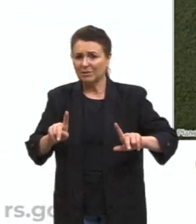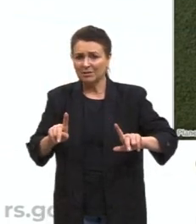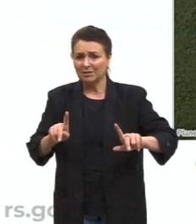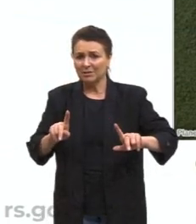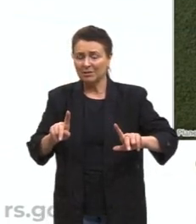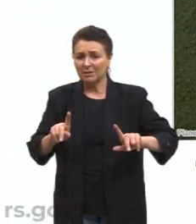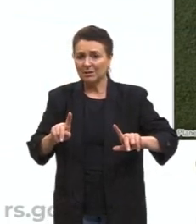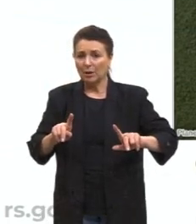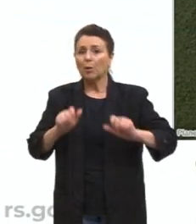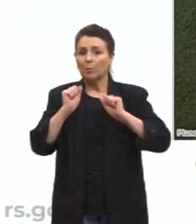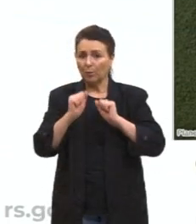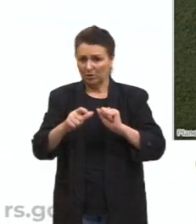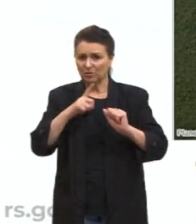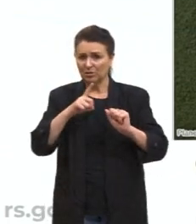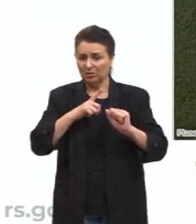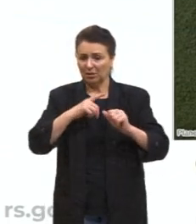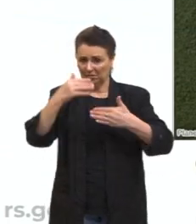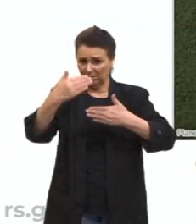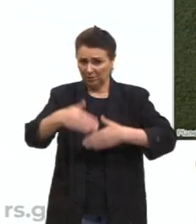prova, como, né?